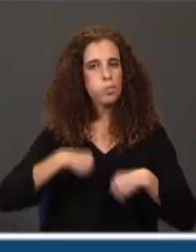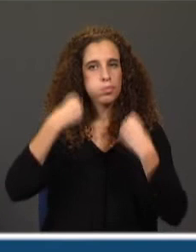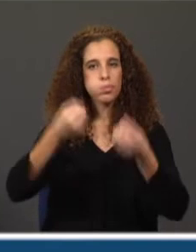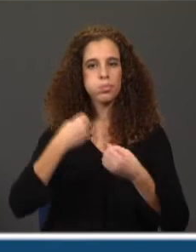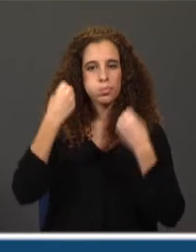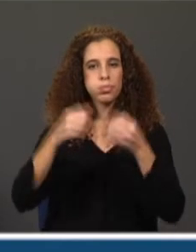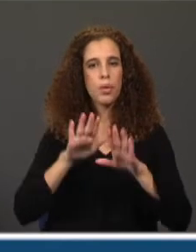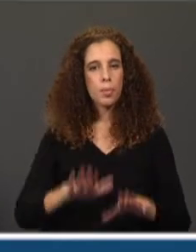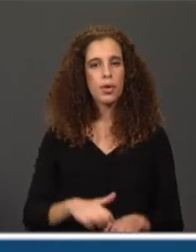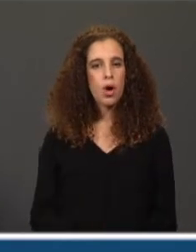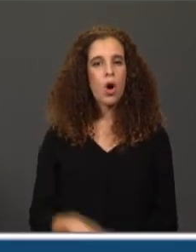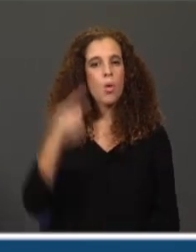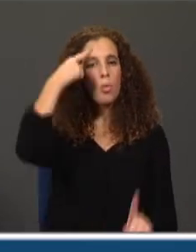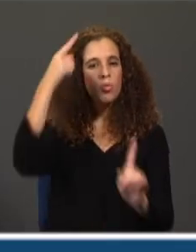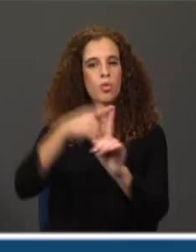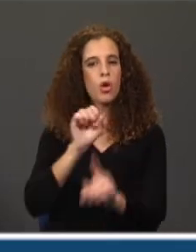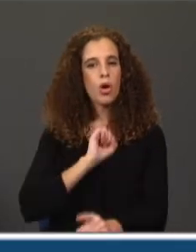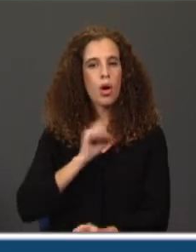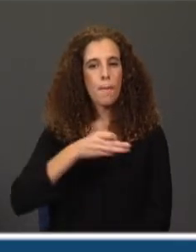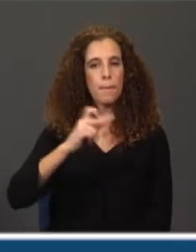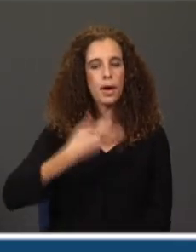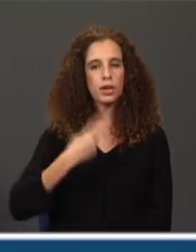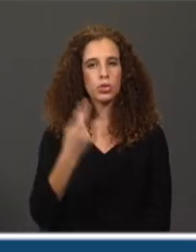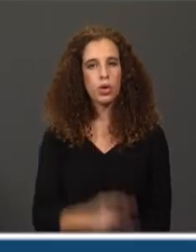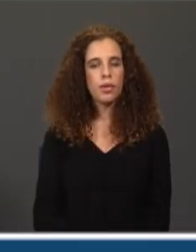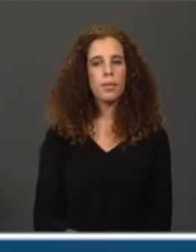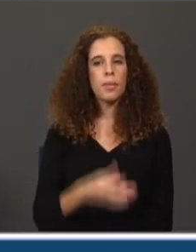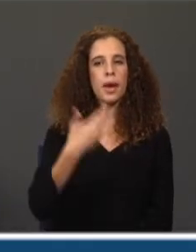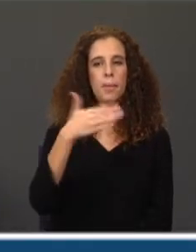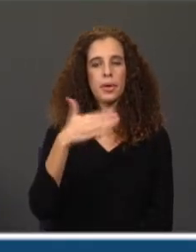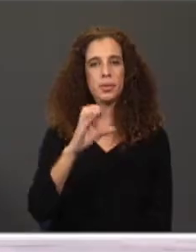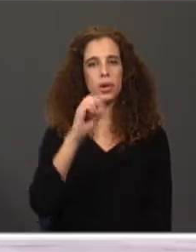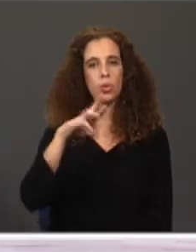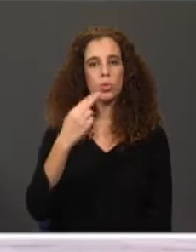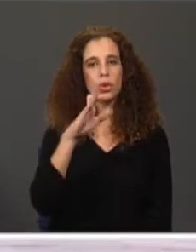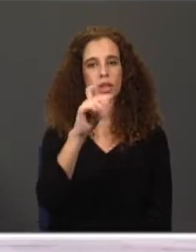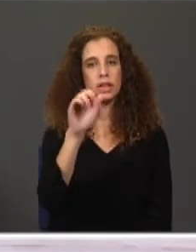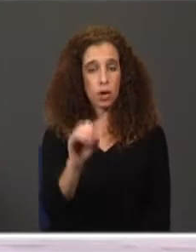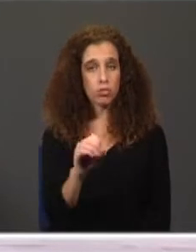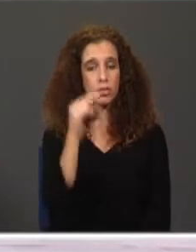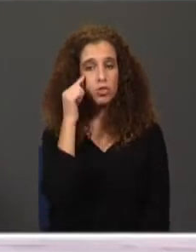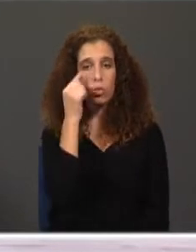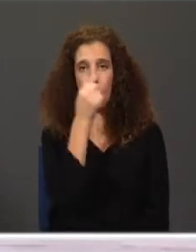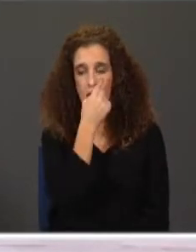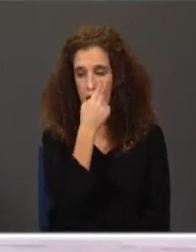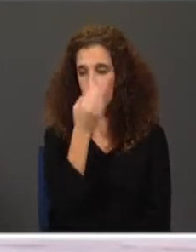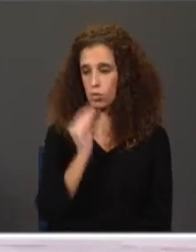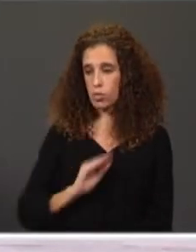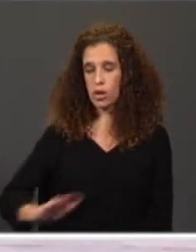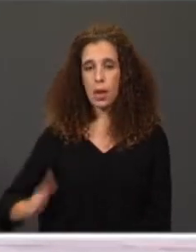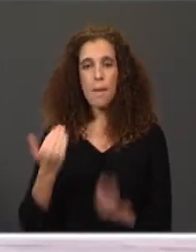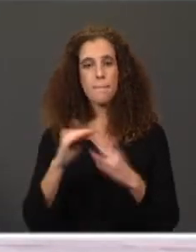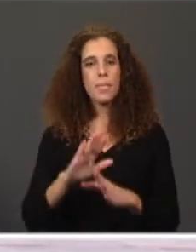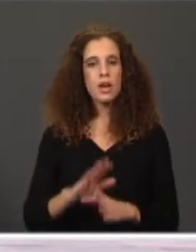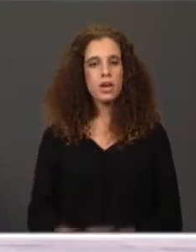entanto, era pádua para a primeira comunhão na Igreja do Santo com o meu nome. Portanto, temos o olhar de uma criança, mas o